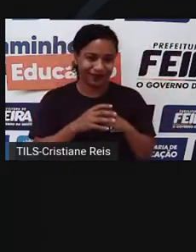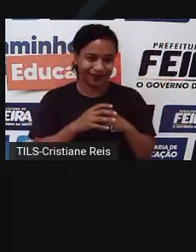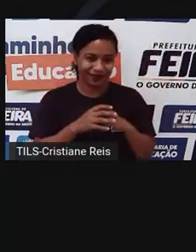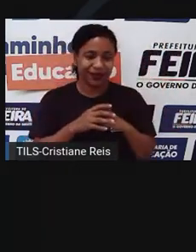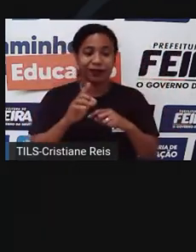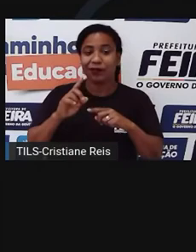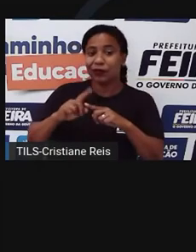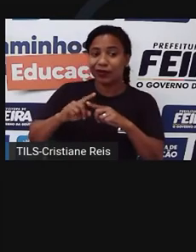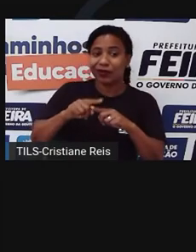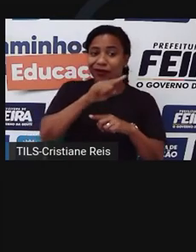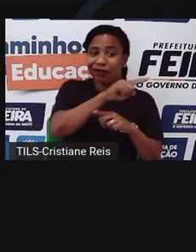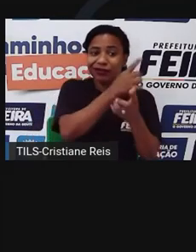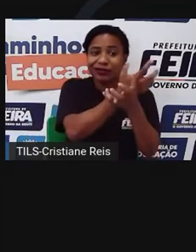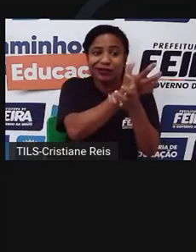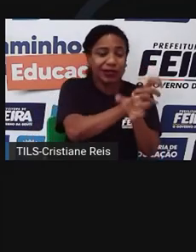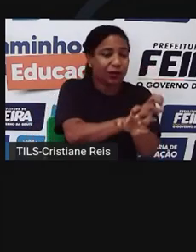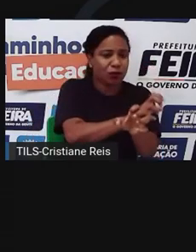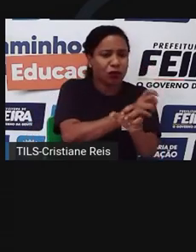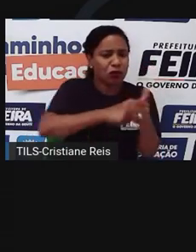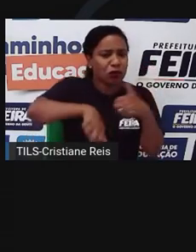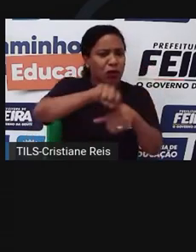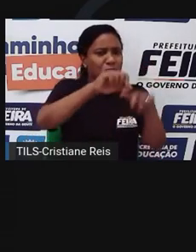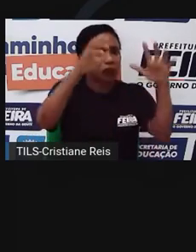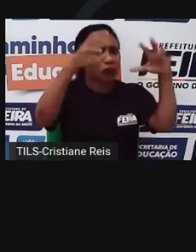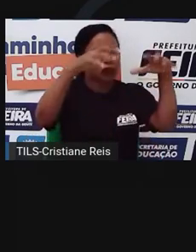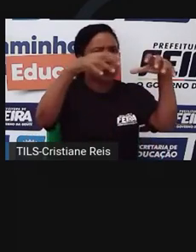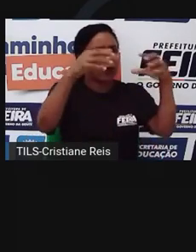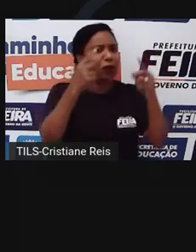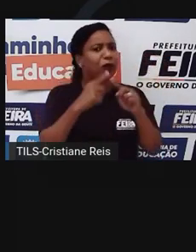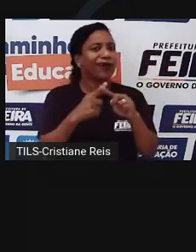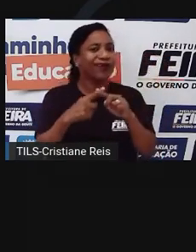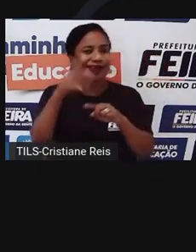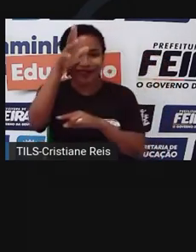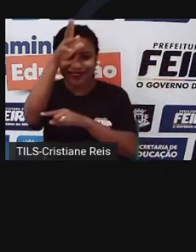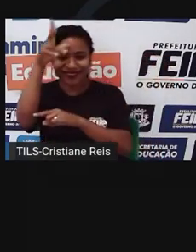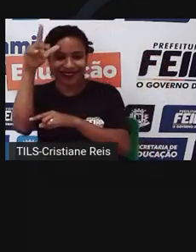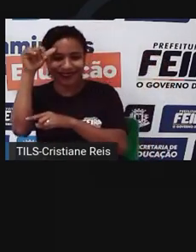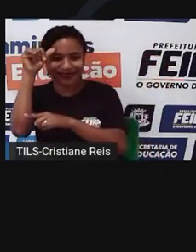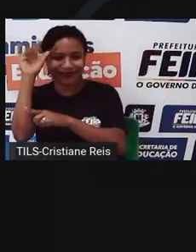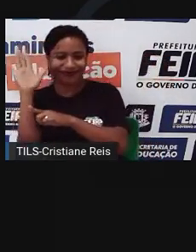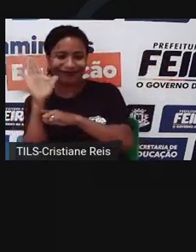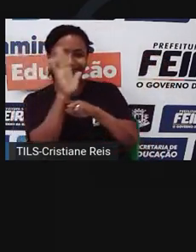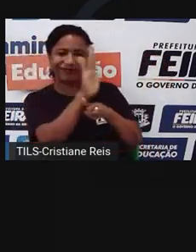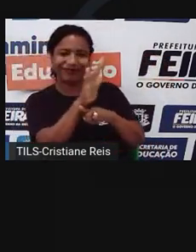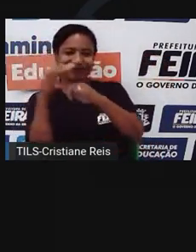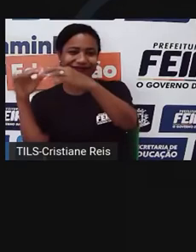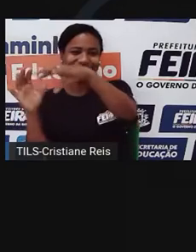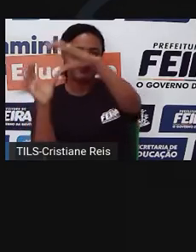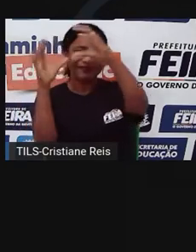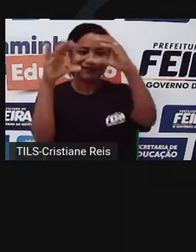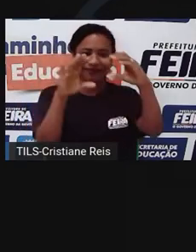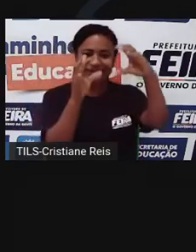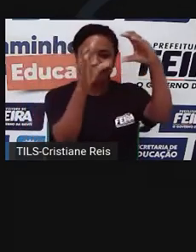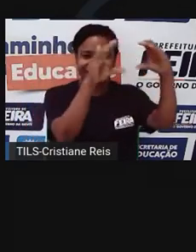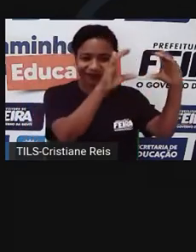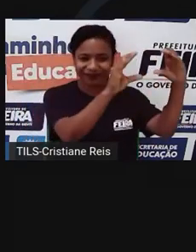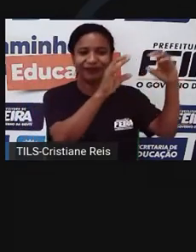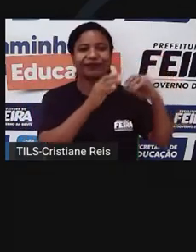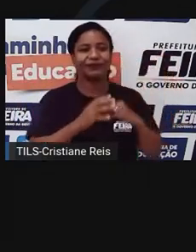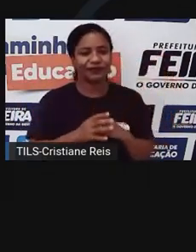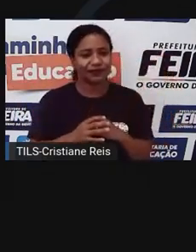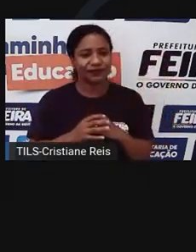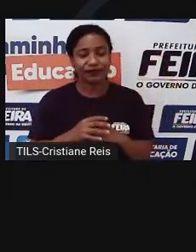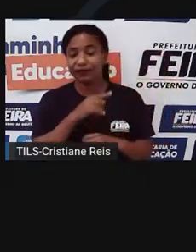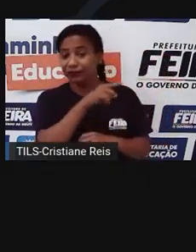imensa usina de serviços ambientais que é a floresta. Eu chamo a maior parte tecnológica que a Terra já conheceu. E o que está sendo feito na Amazônia?